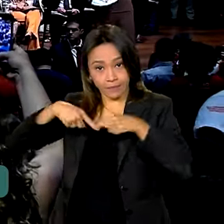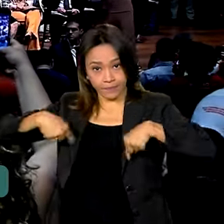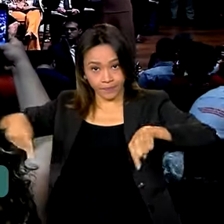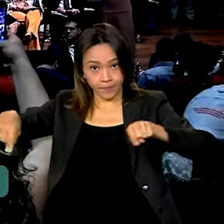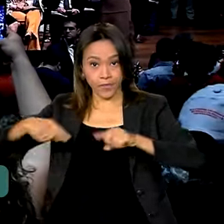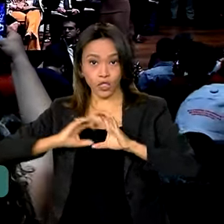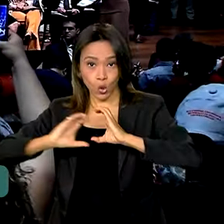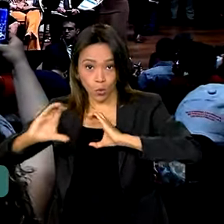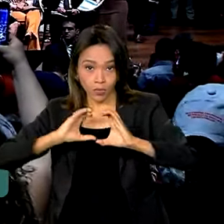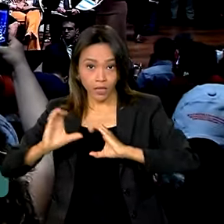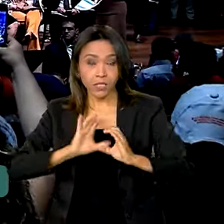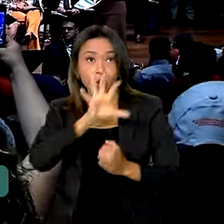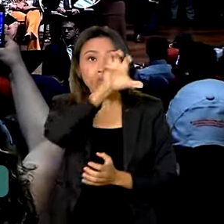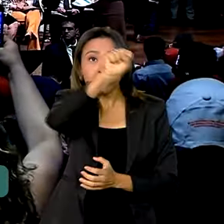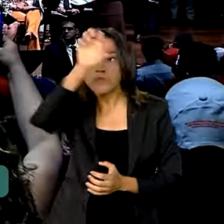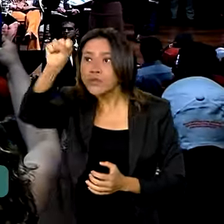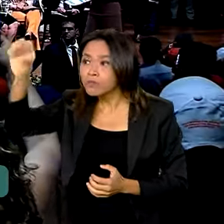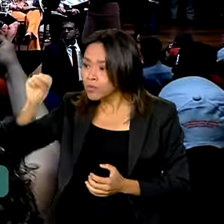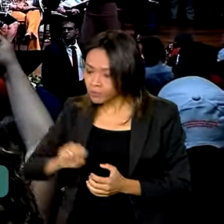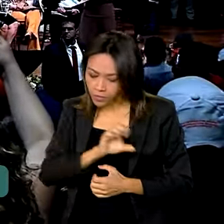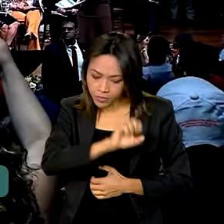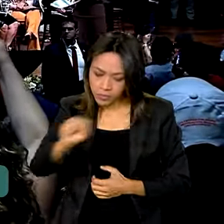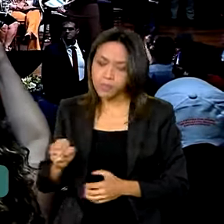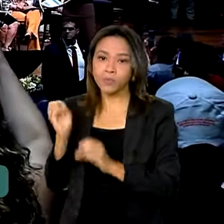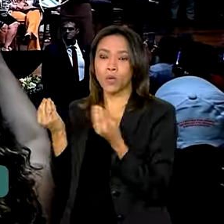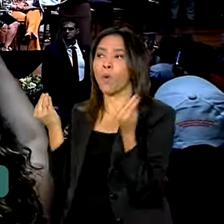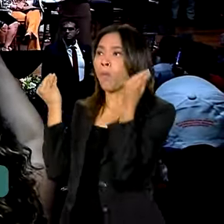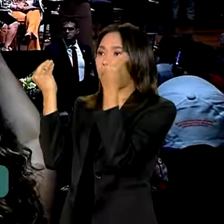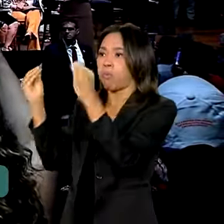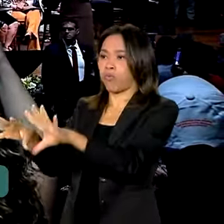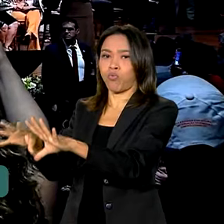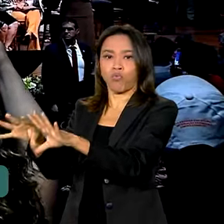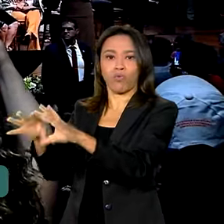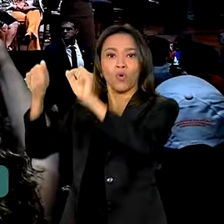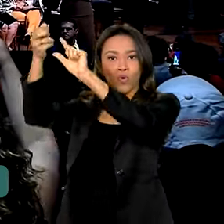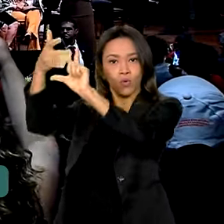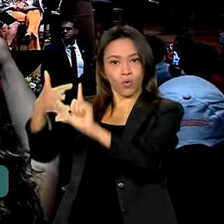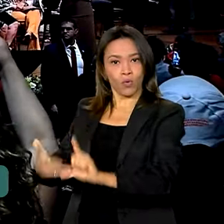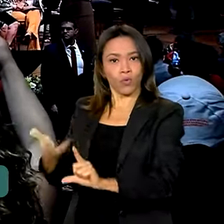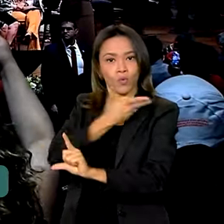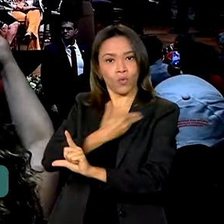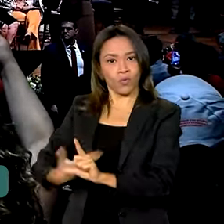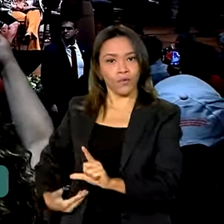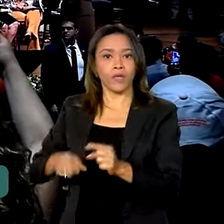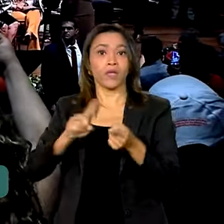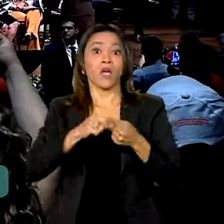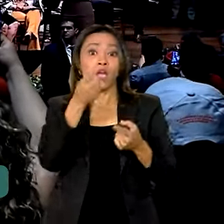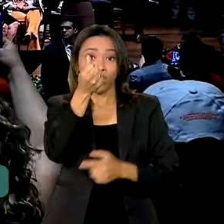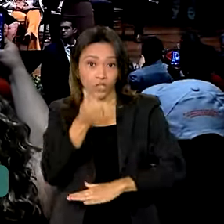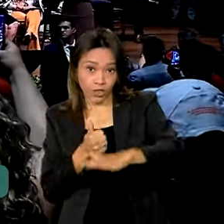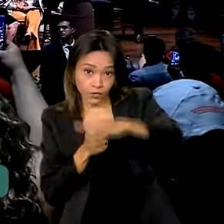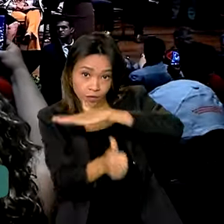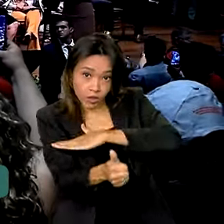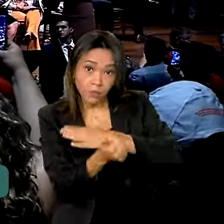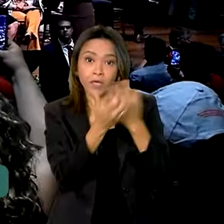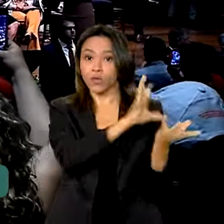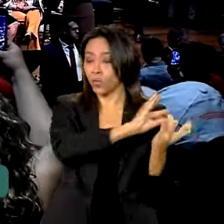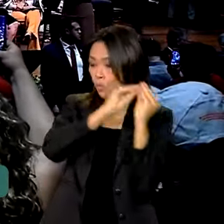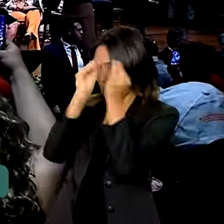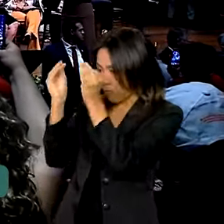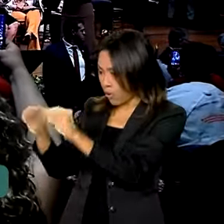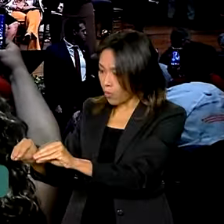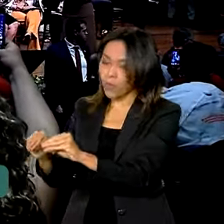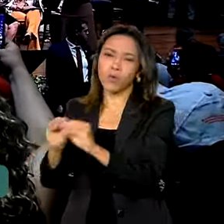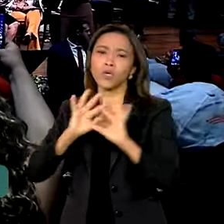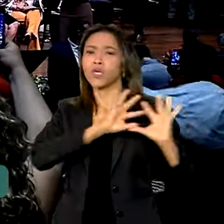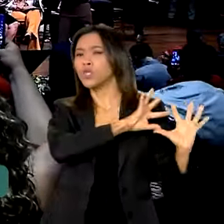todos os dados, todas as informações do governo federal, de todos os recursos e investimentos que o governo federal tem